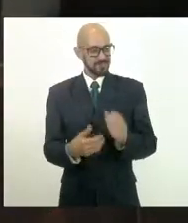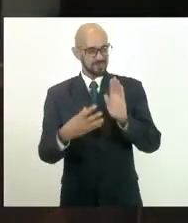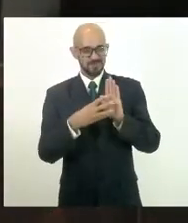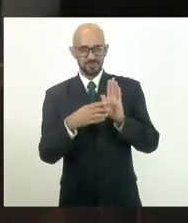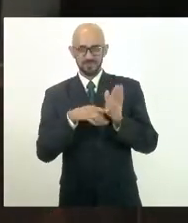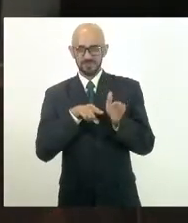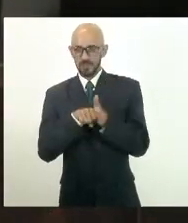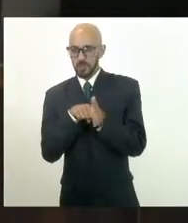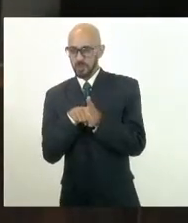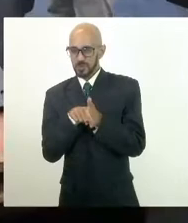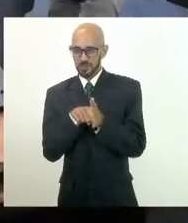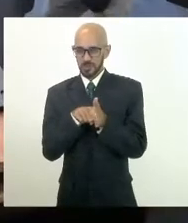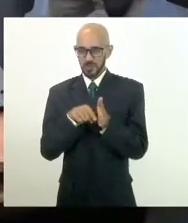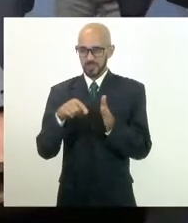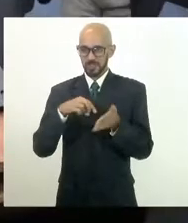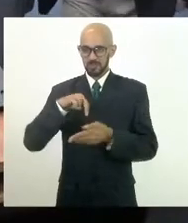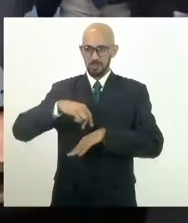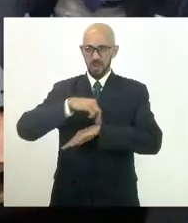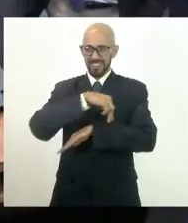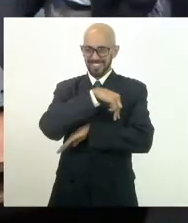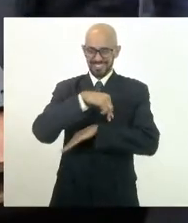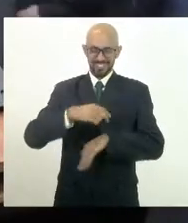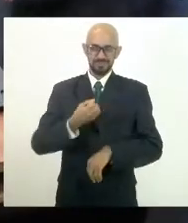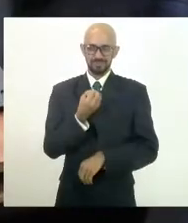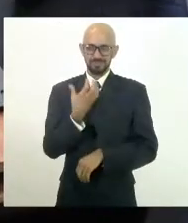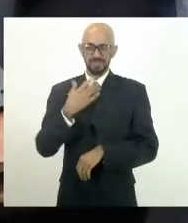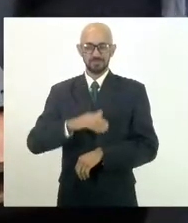Então, vamos lá. Beijo a cada um de vocês.